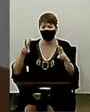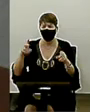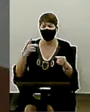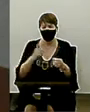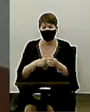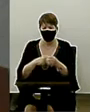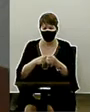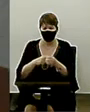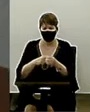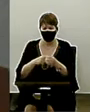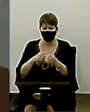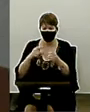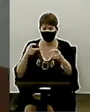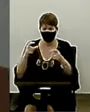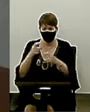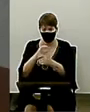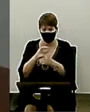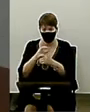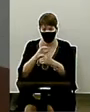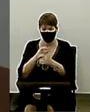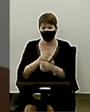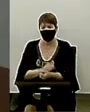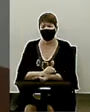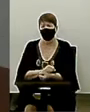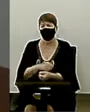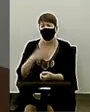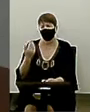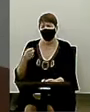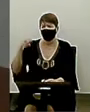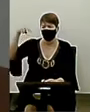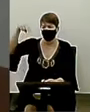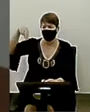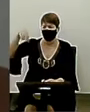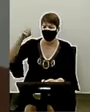Nova Glória. Ele plantou a igreja lá.